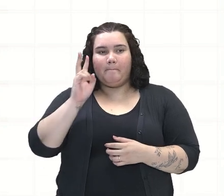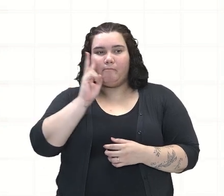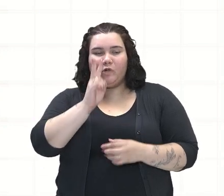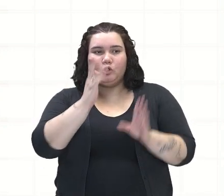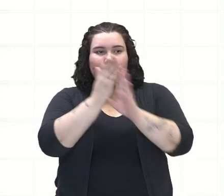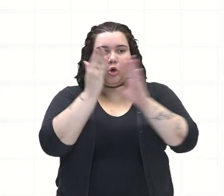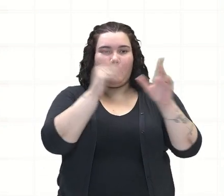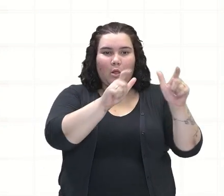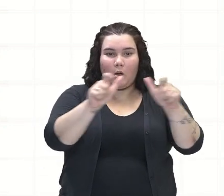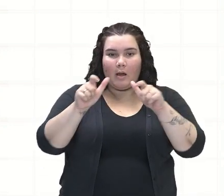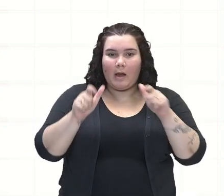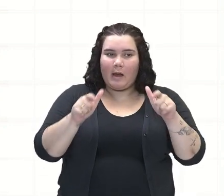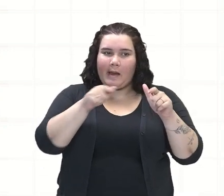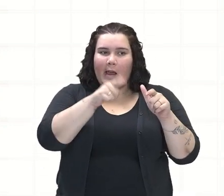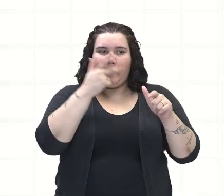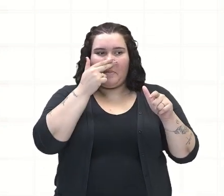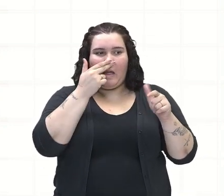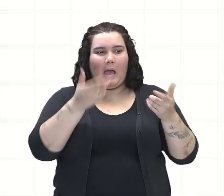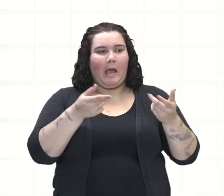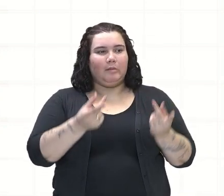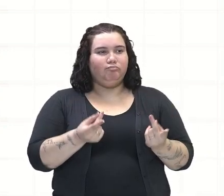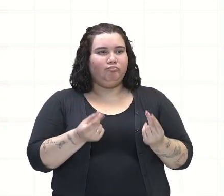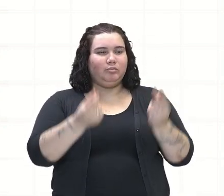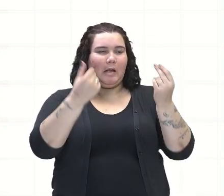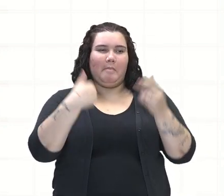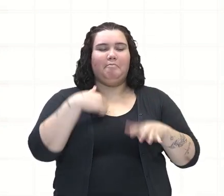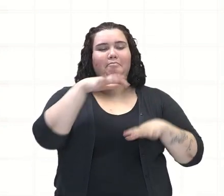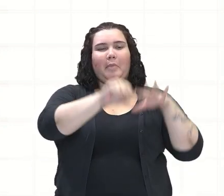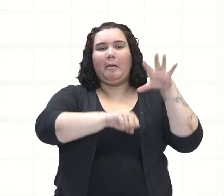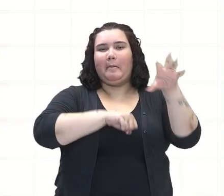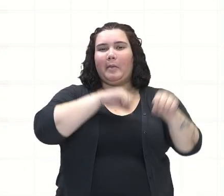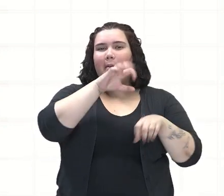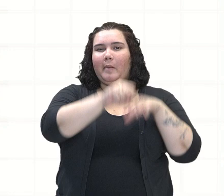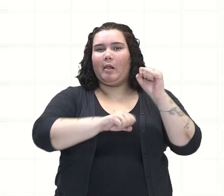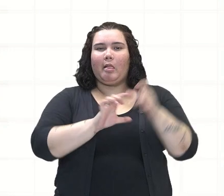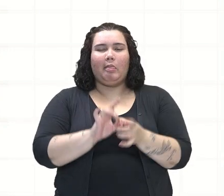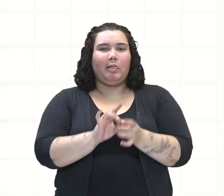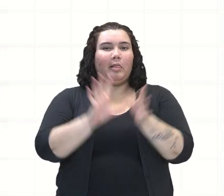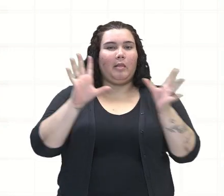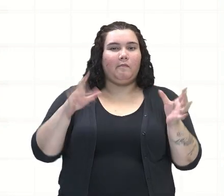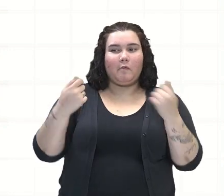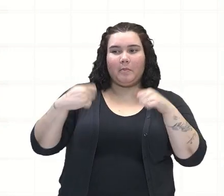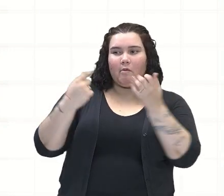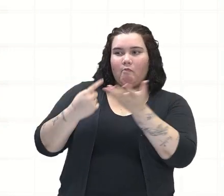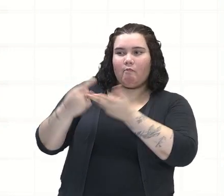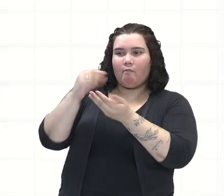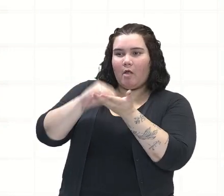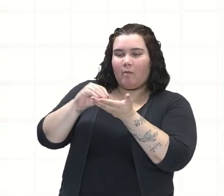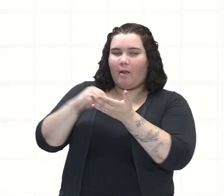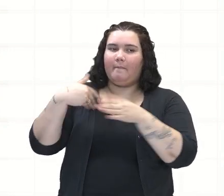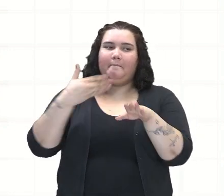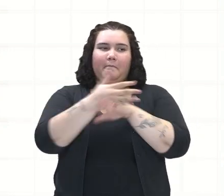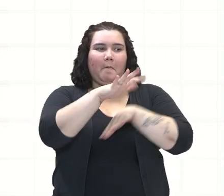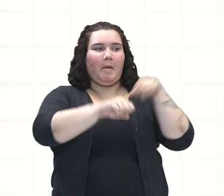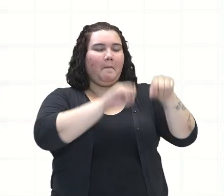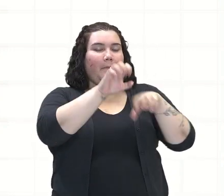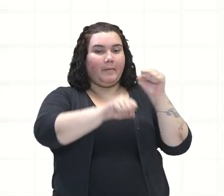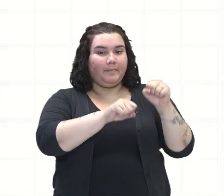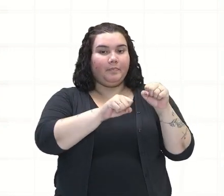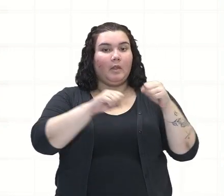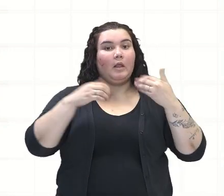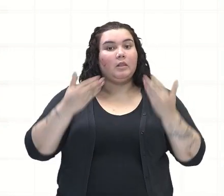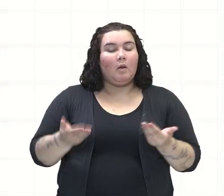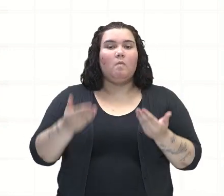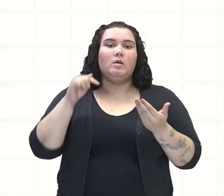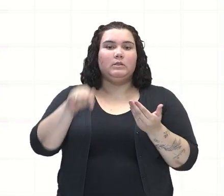das colônias como se fosse uma dispensa, onde eles podiam pegar aquilo que eles estavam precisando, certo? Esse sistema de colonização,